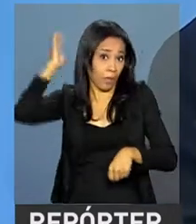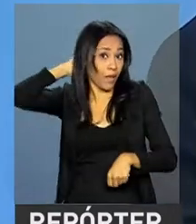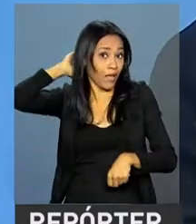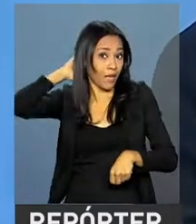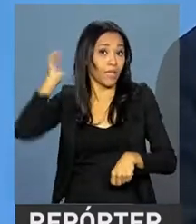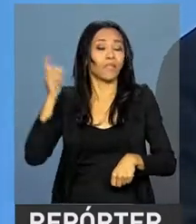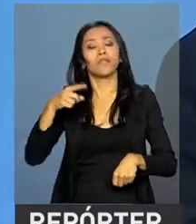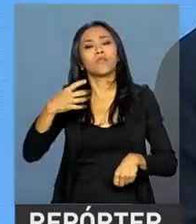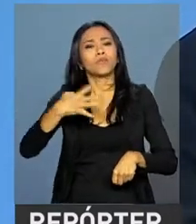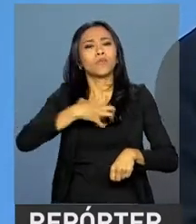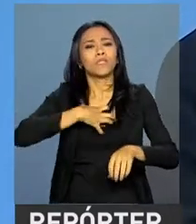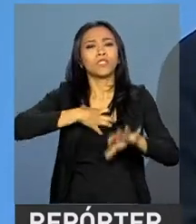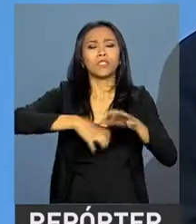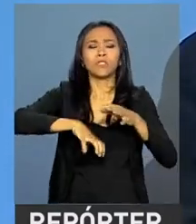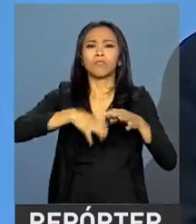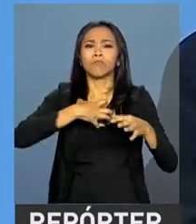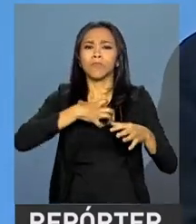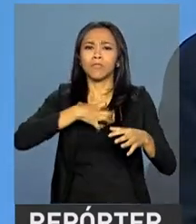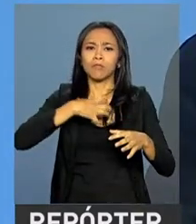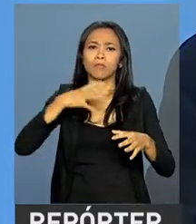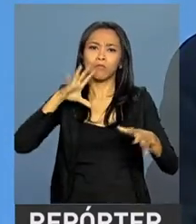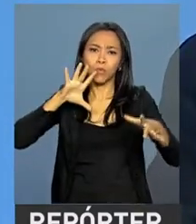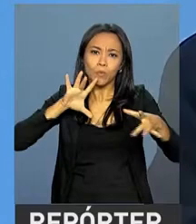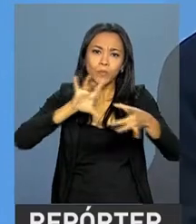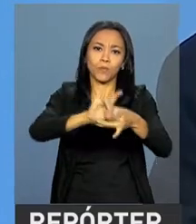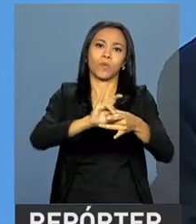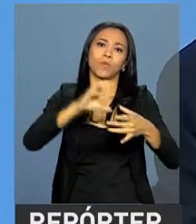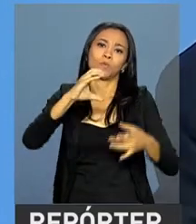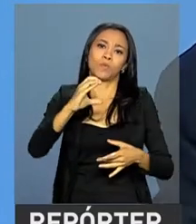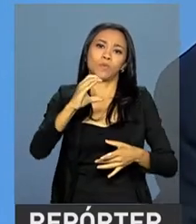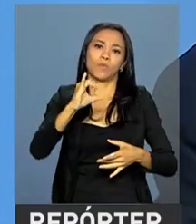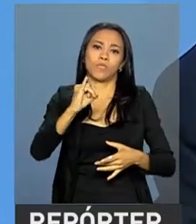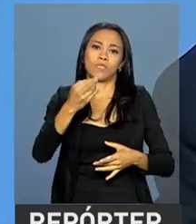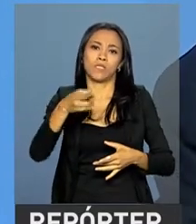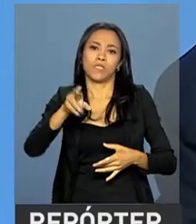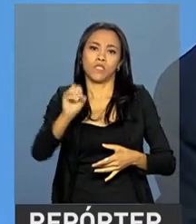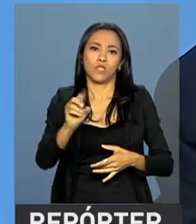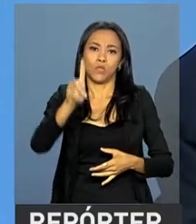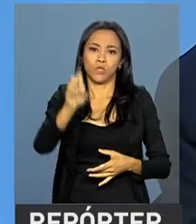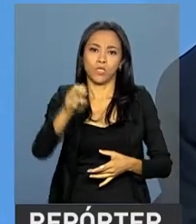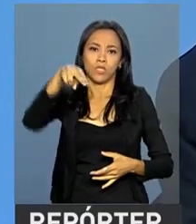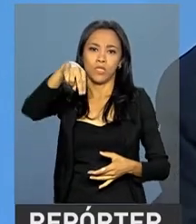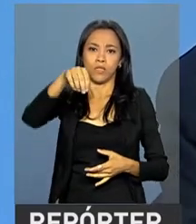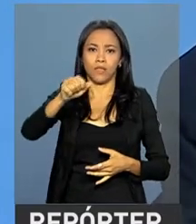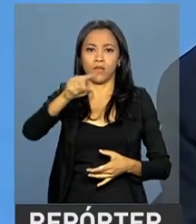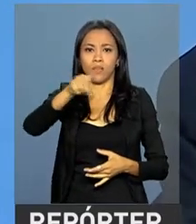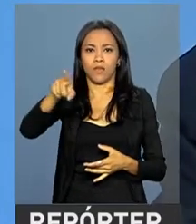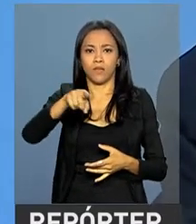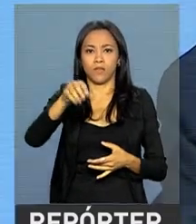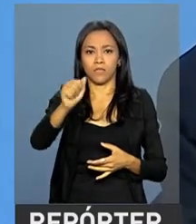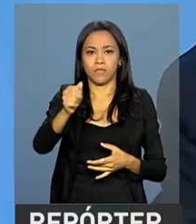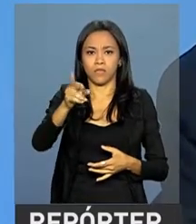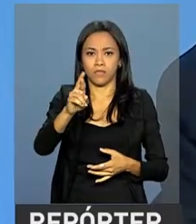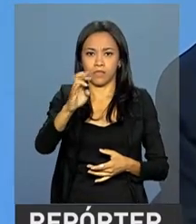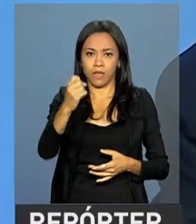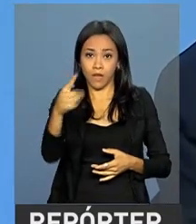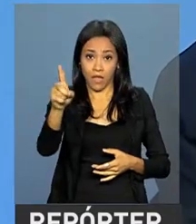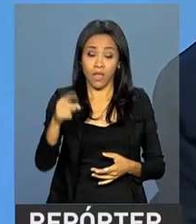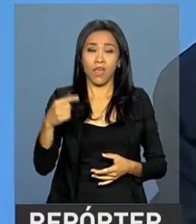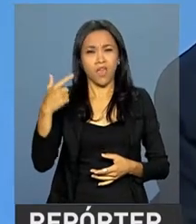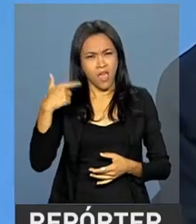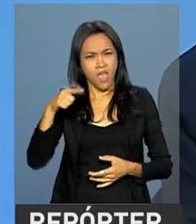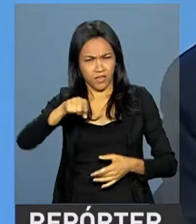espiritualidade do Sírio de Nazaré. Esta festa, eu já tenho notícia dela há